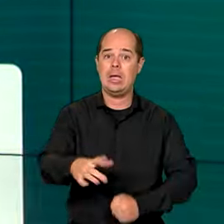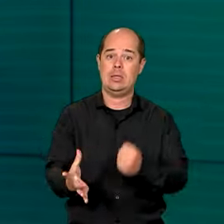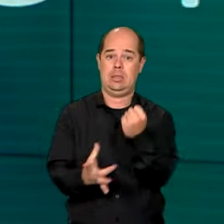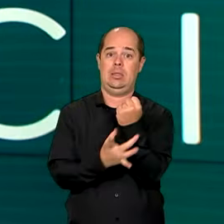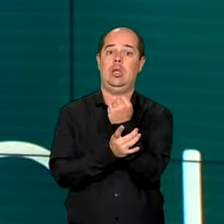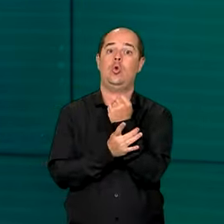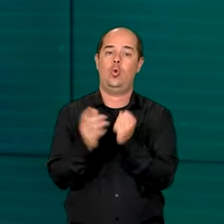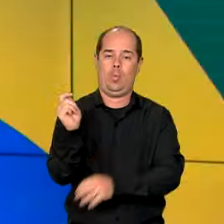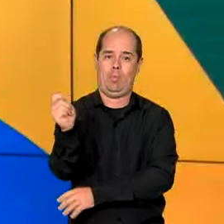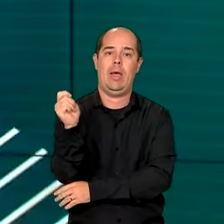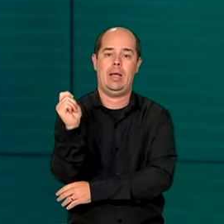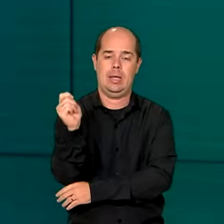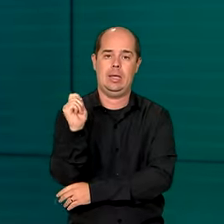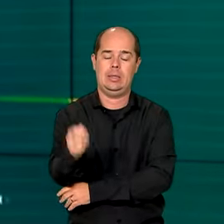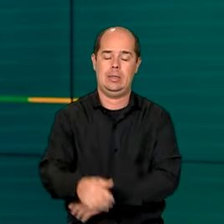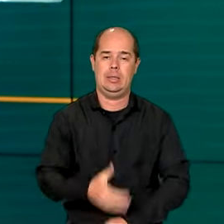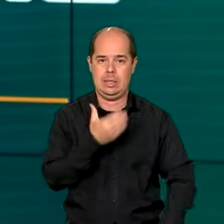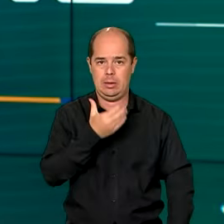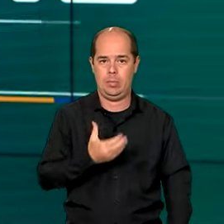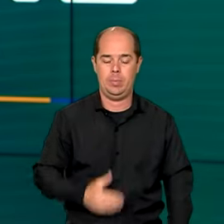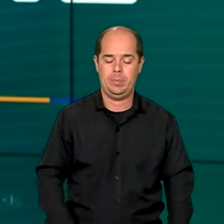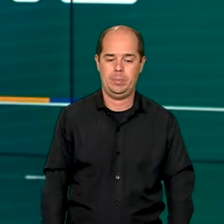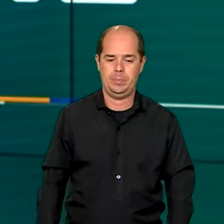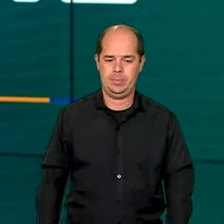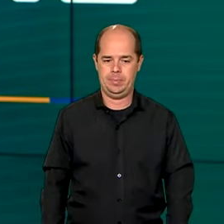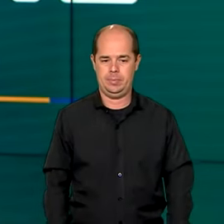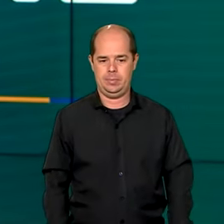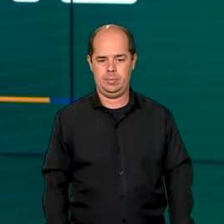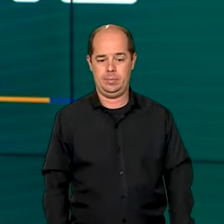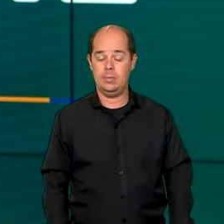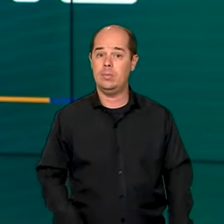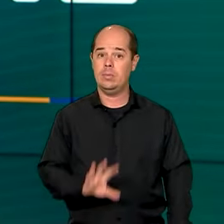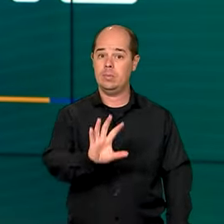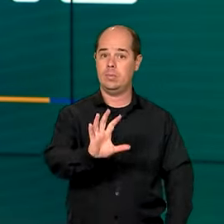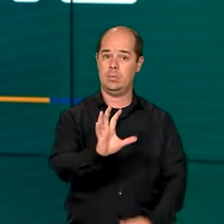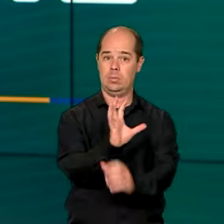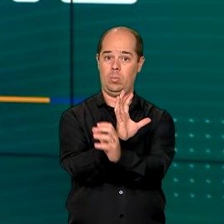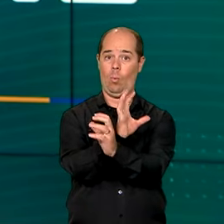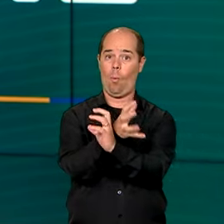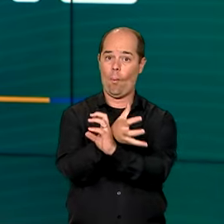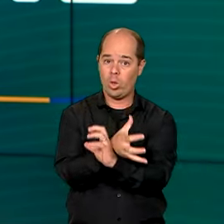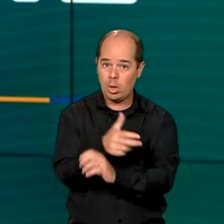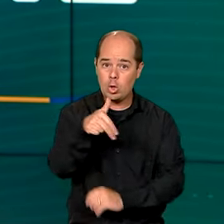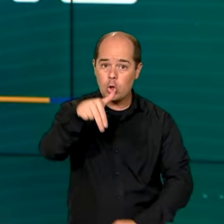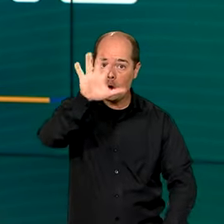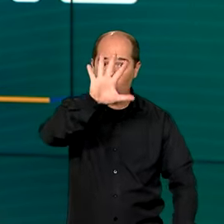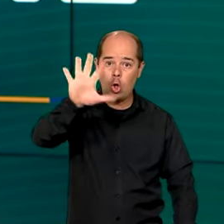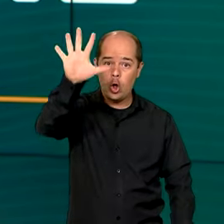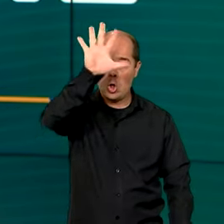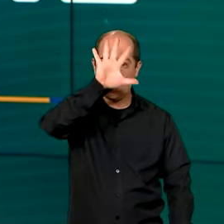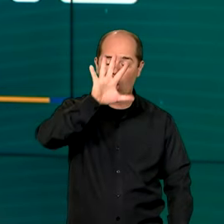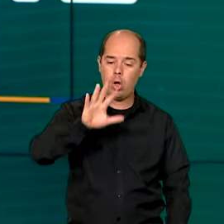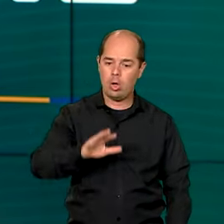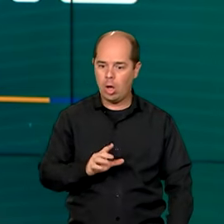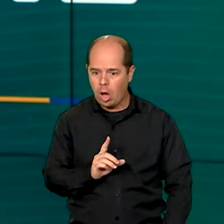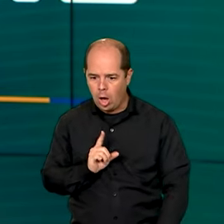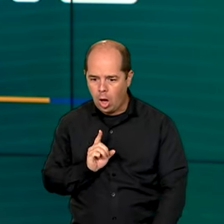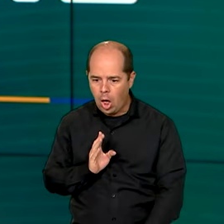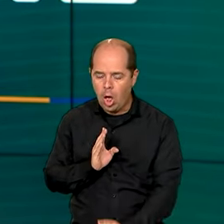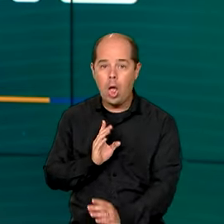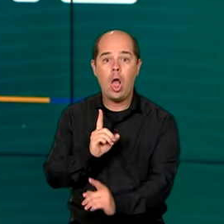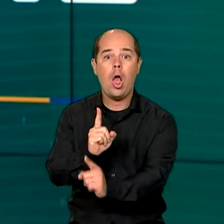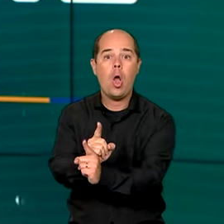E justamente a seca na região norte trouxe à tona um tesouro histórico do país. Em Manaus, no sítio